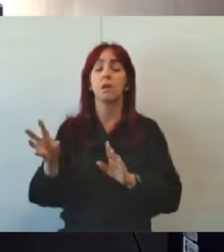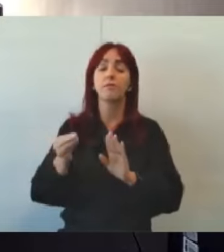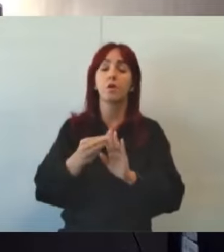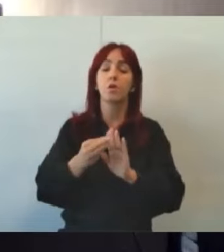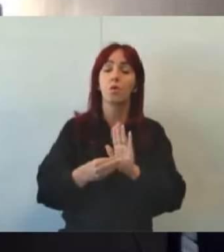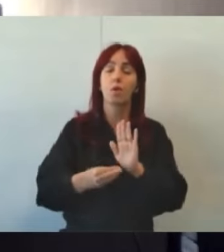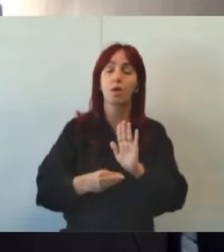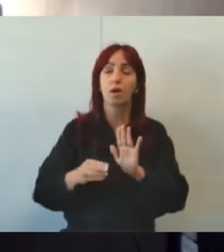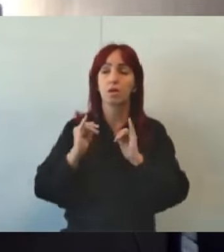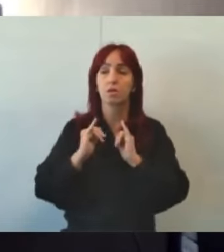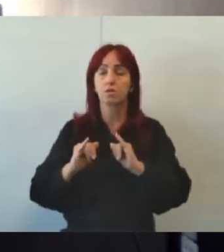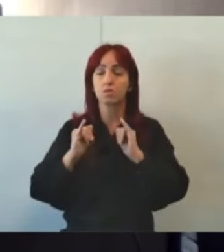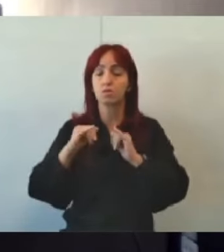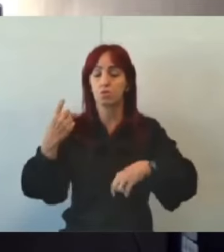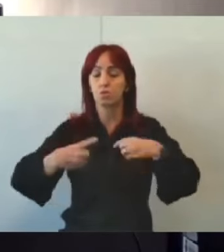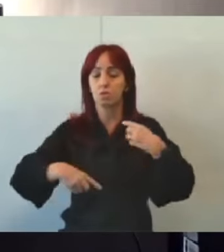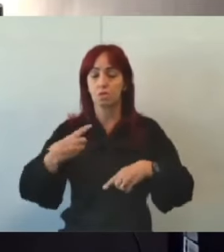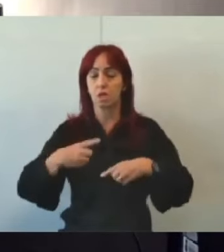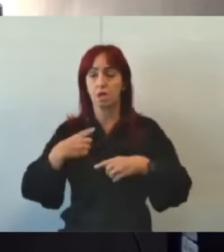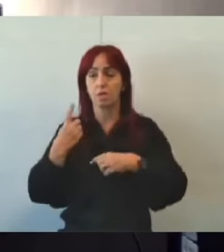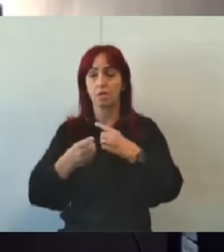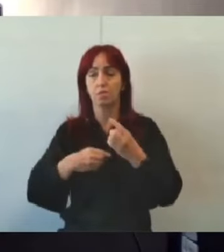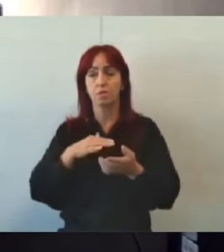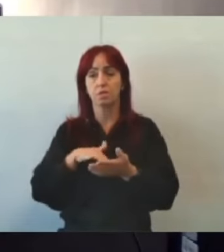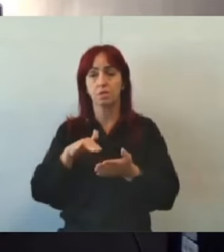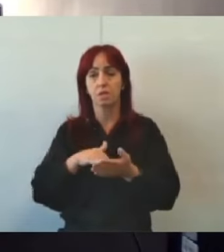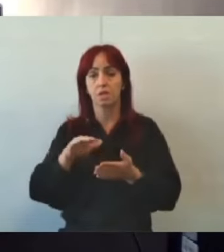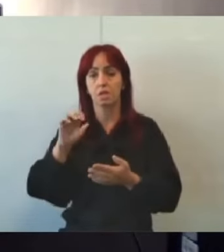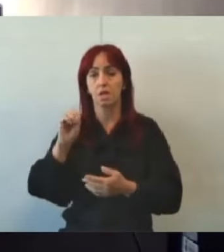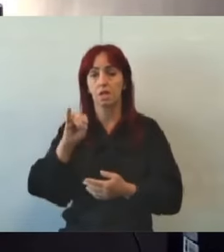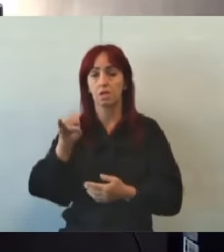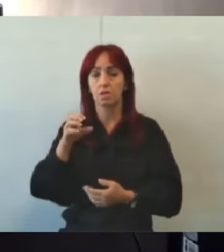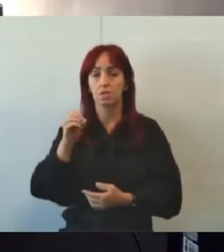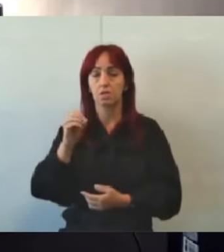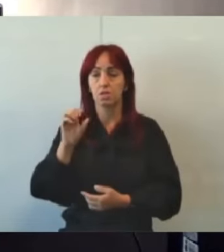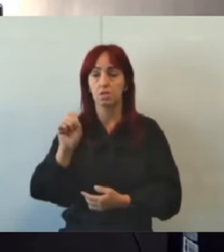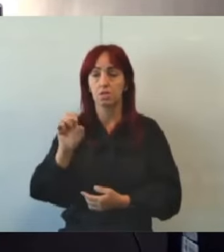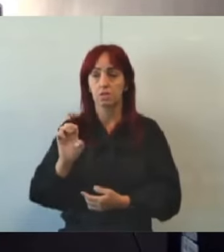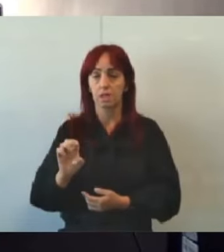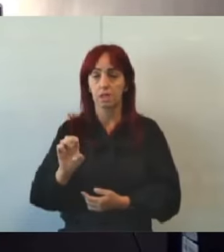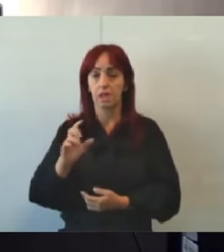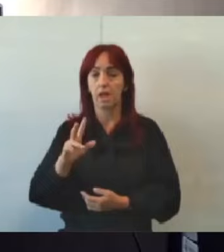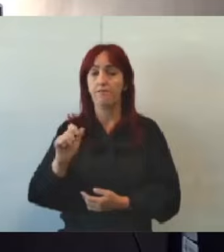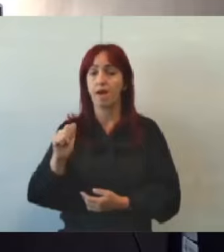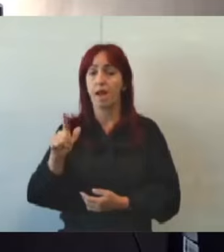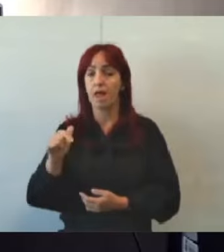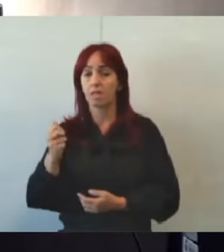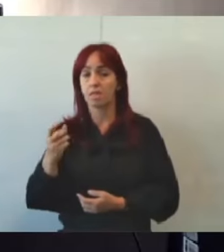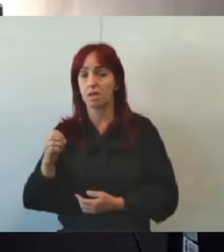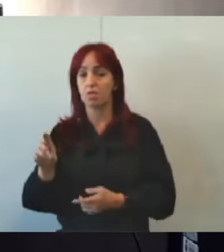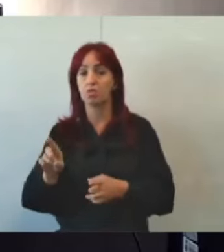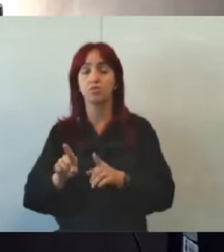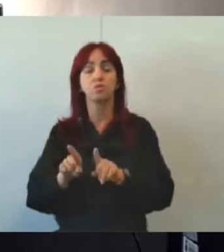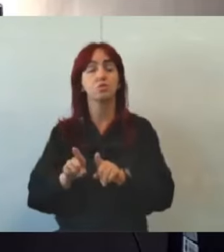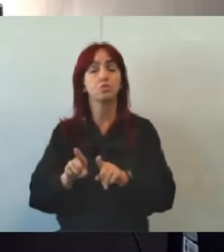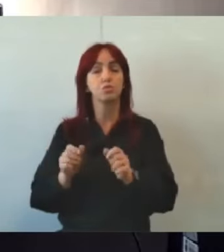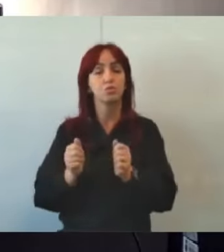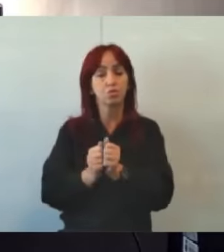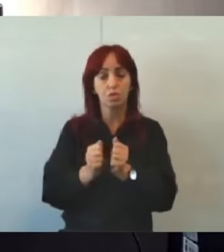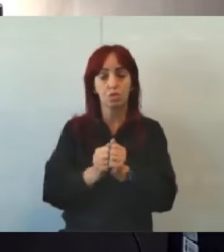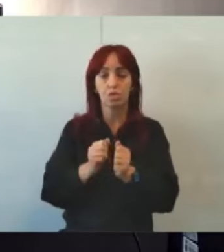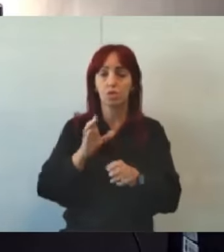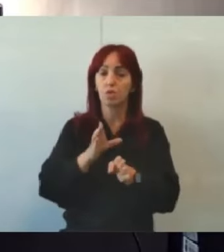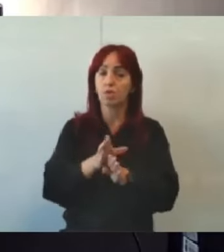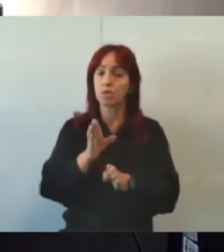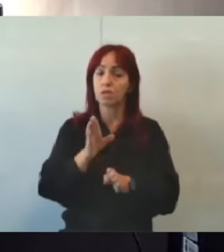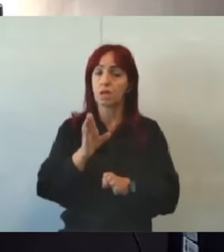discussão. Nós sentamos depois com o secretário José Valadão, juntamente com o presidente do Conselho Municipal. e a sugestão é